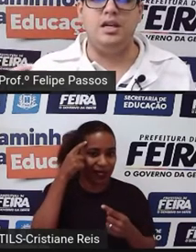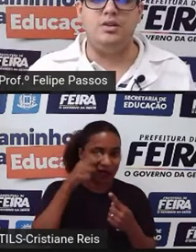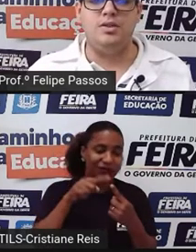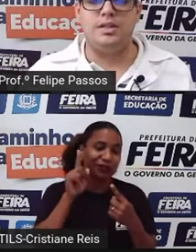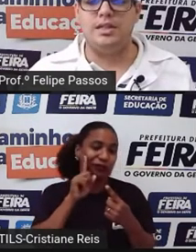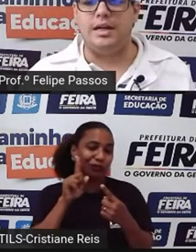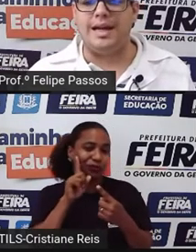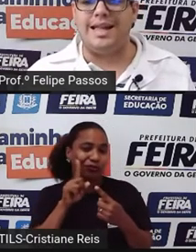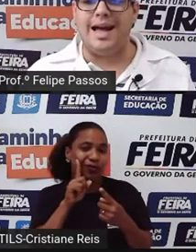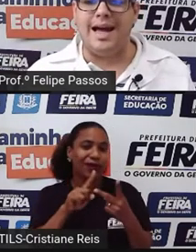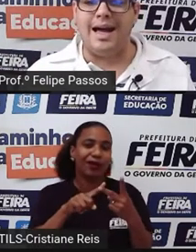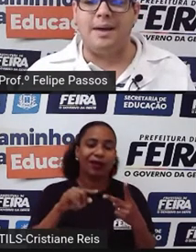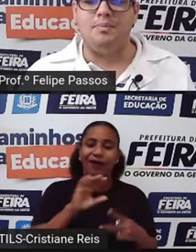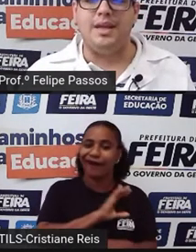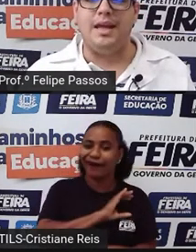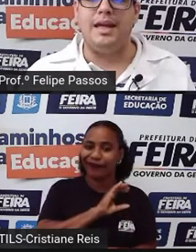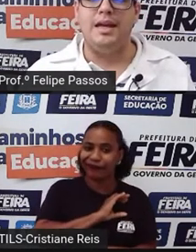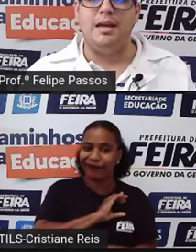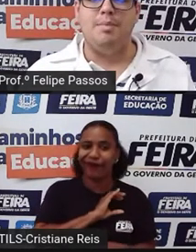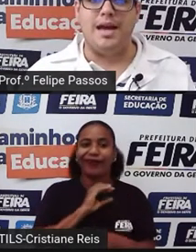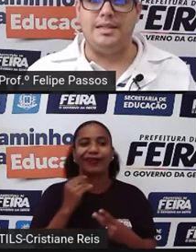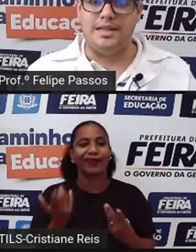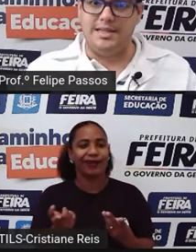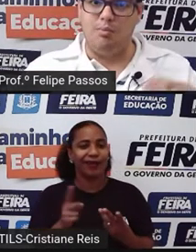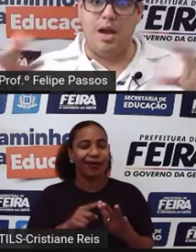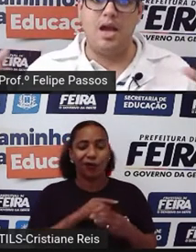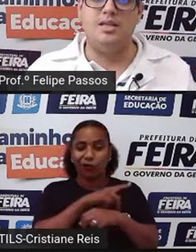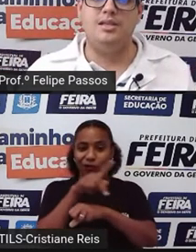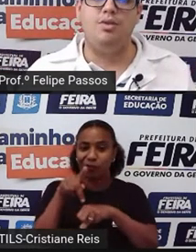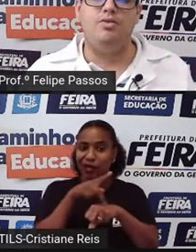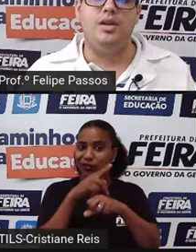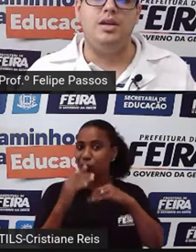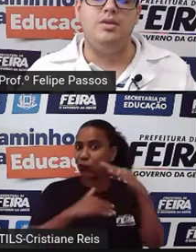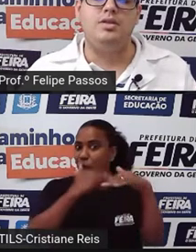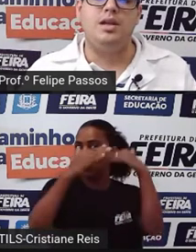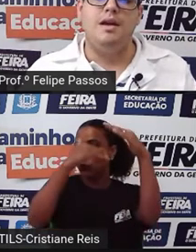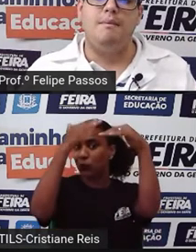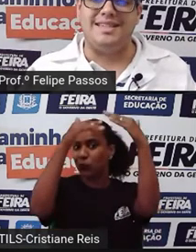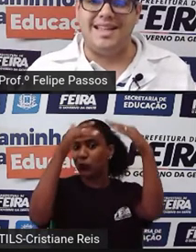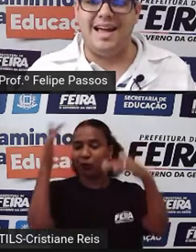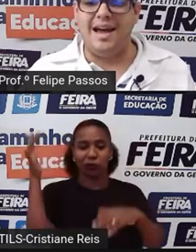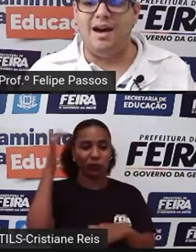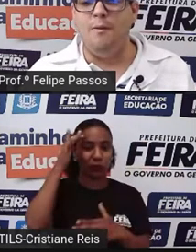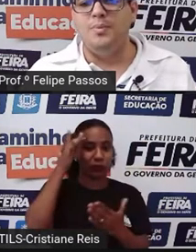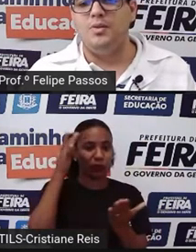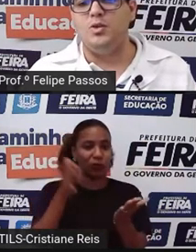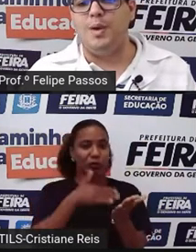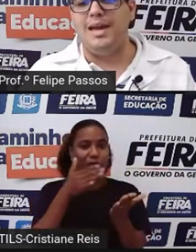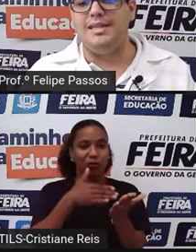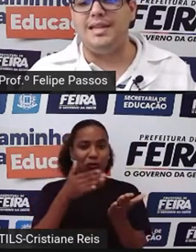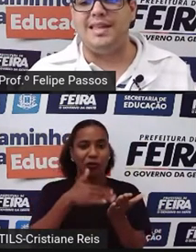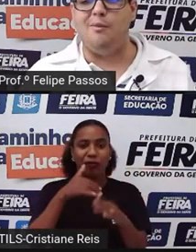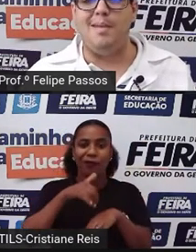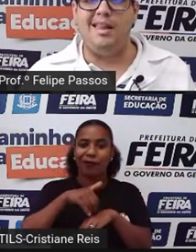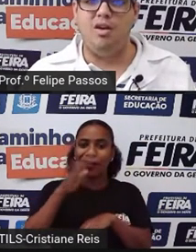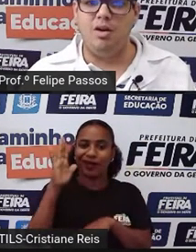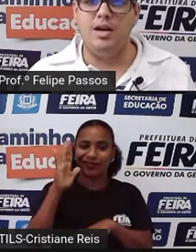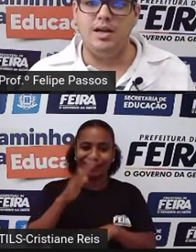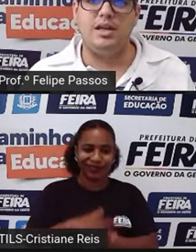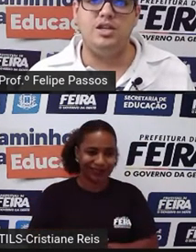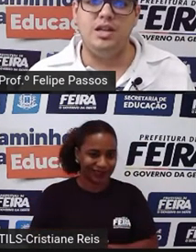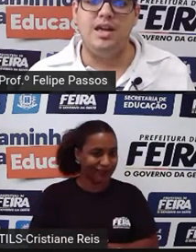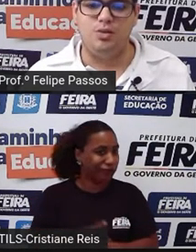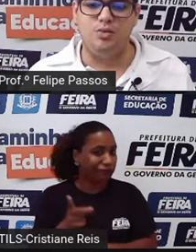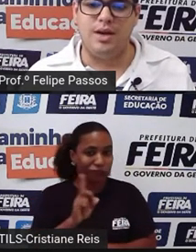Unidos, Canadá, né? Países que são bem desenvolvidos, mas na real, os países que têm o melhor